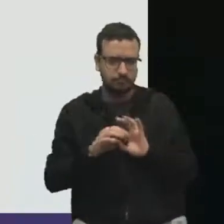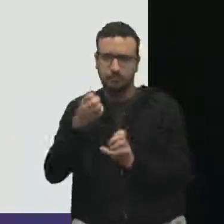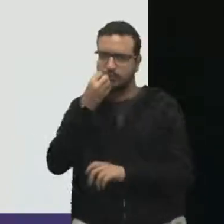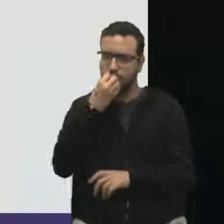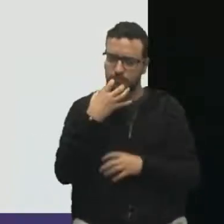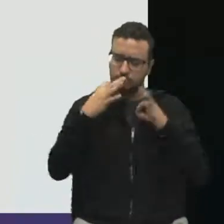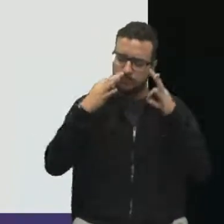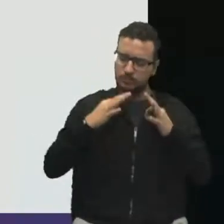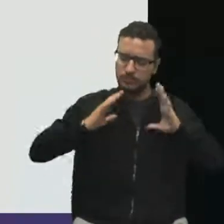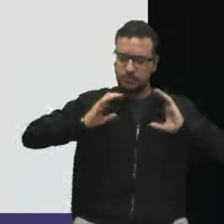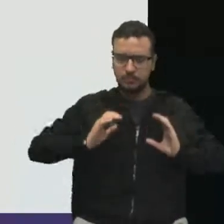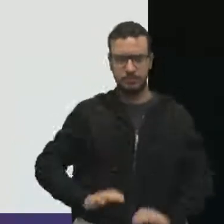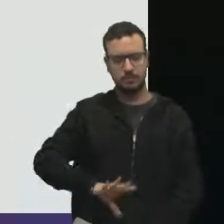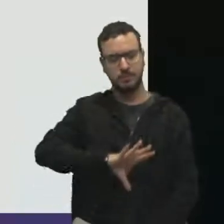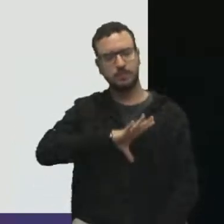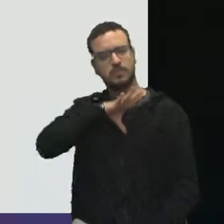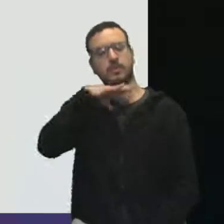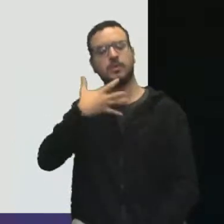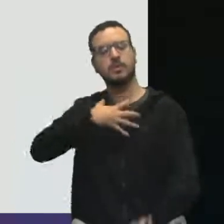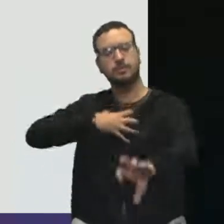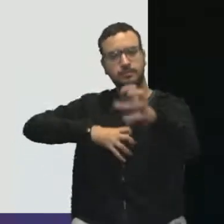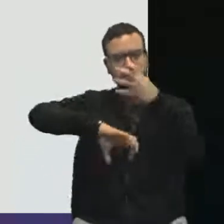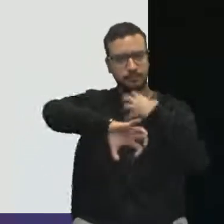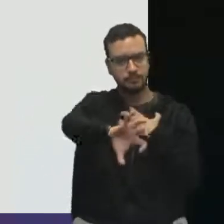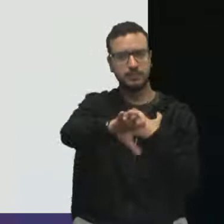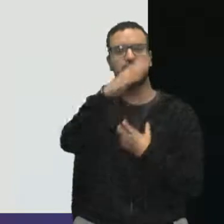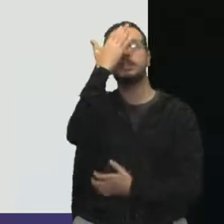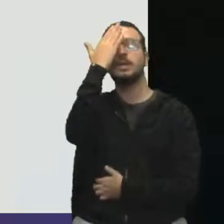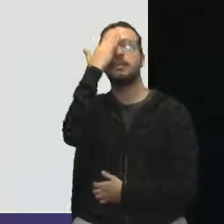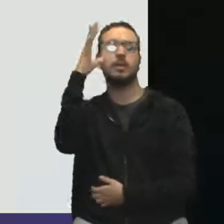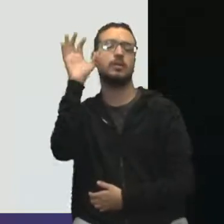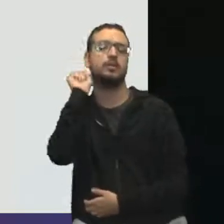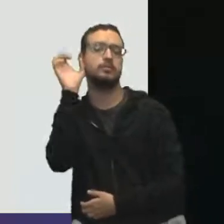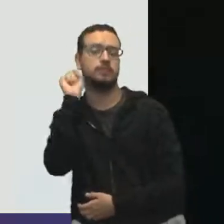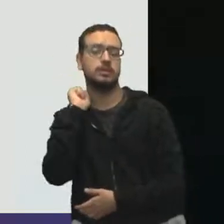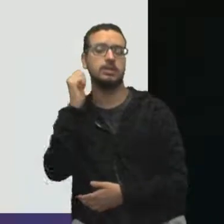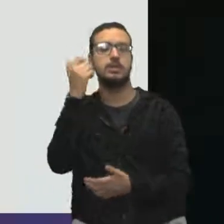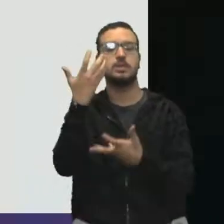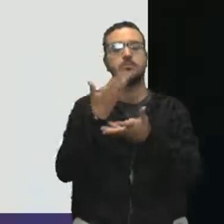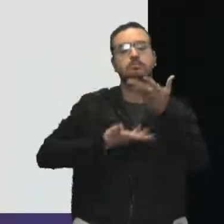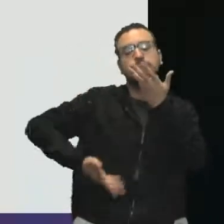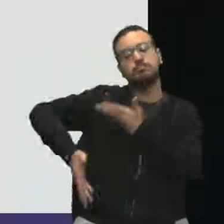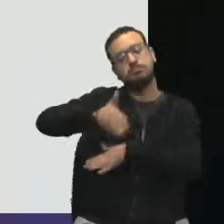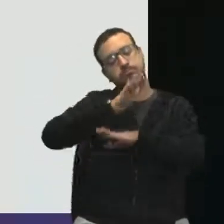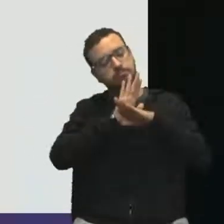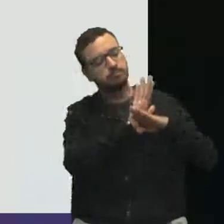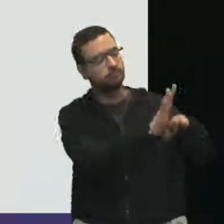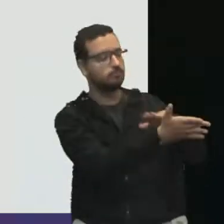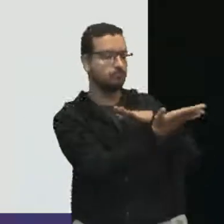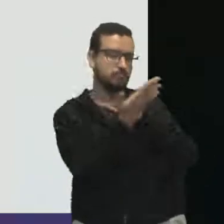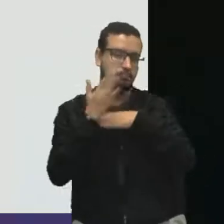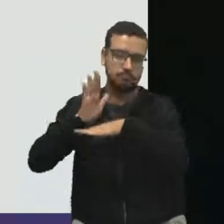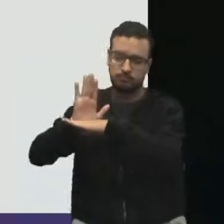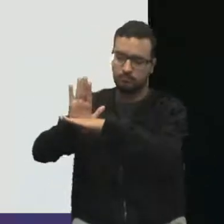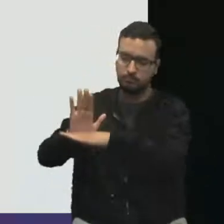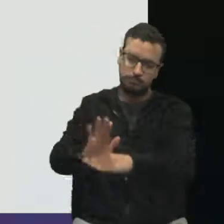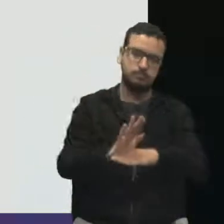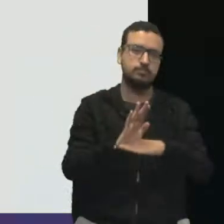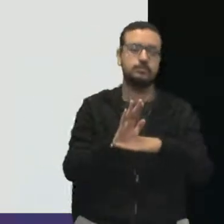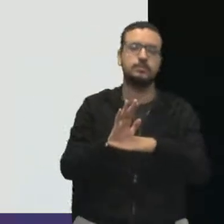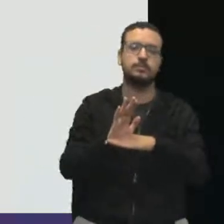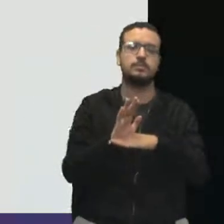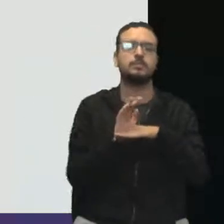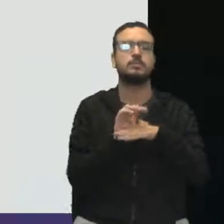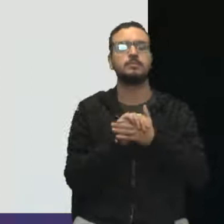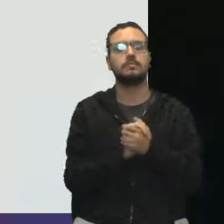disciplina, coragem, empatia, saber ouvir, cooperar, ter respeito pelo próximo e